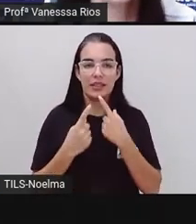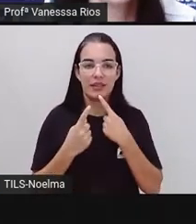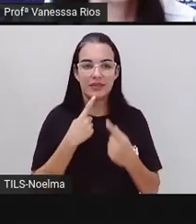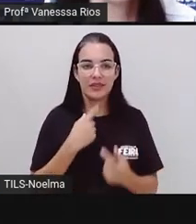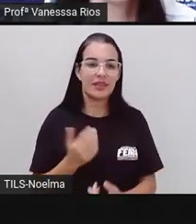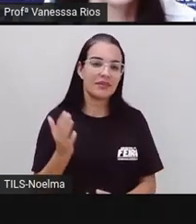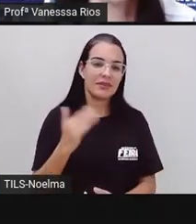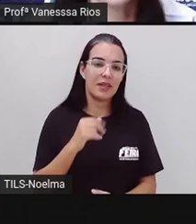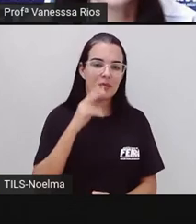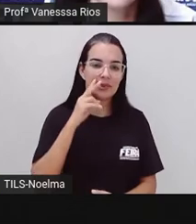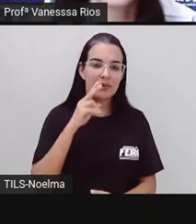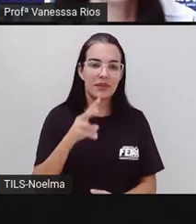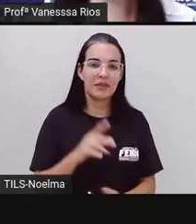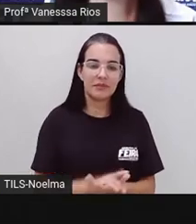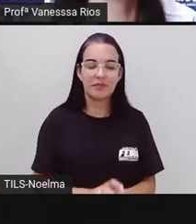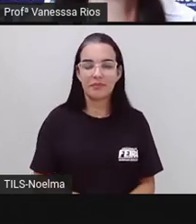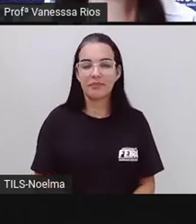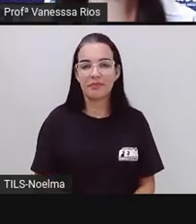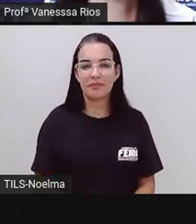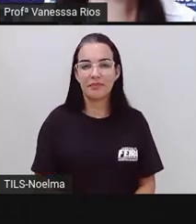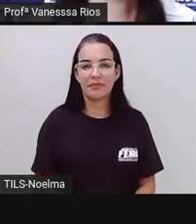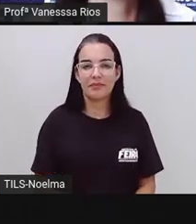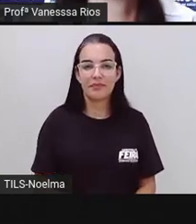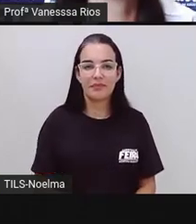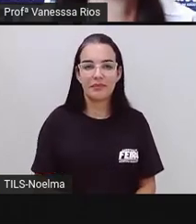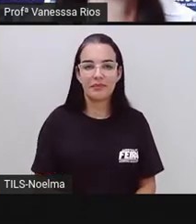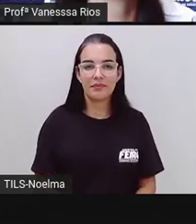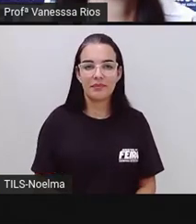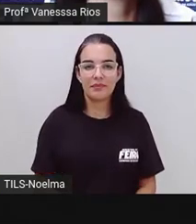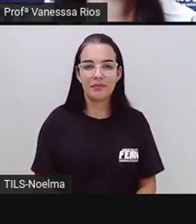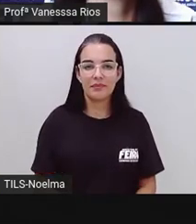certo? Então, se atentem aí de olho no vídeo.